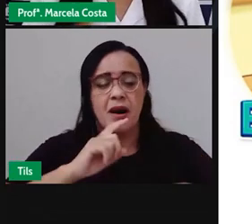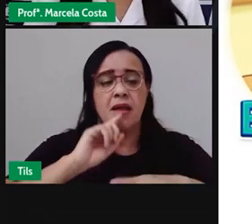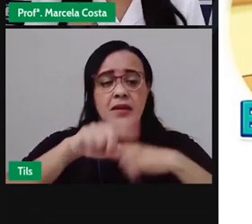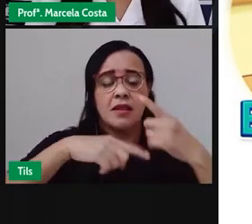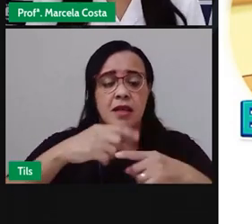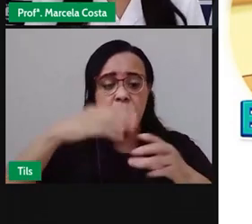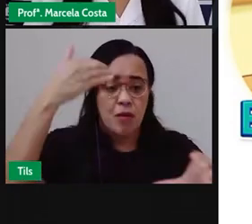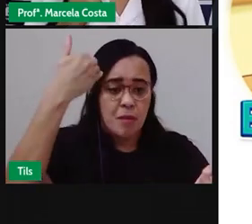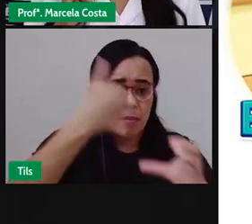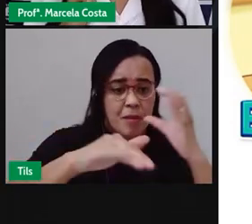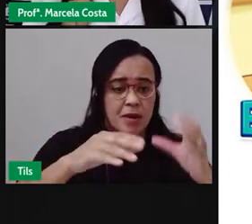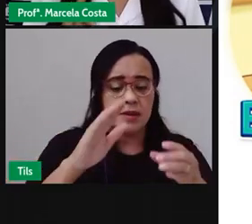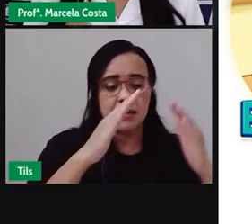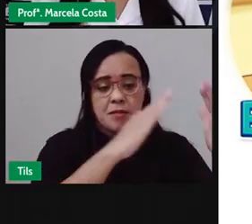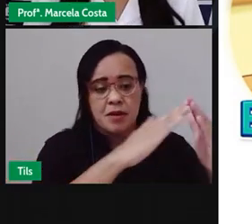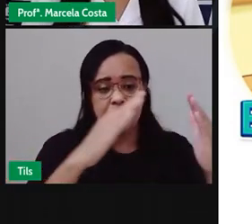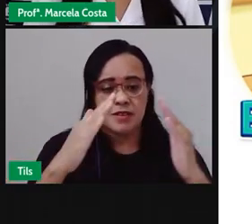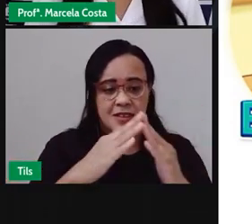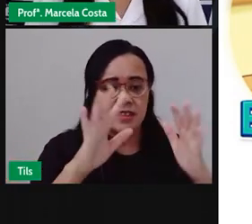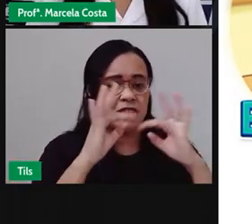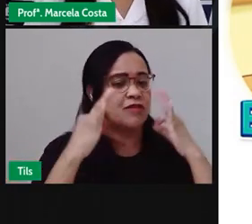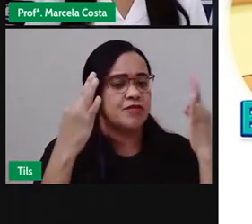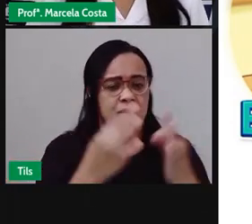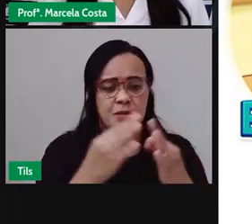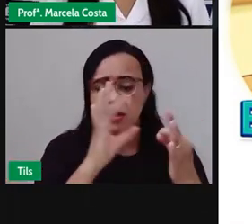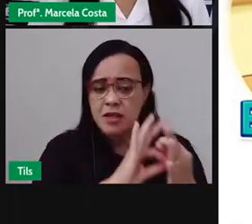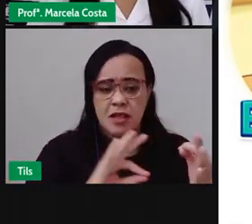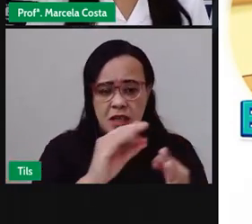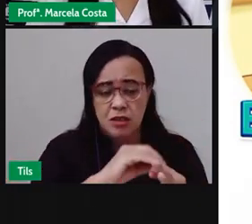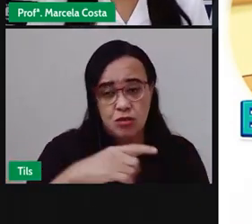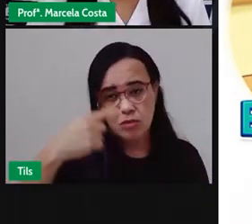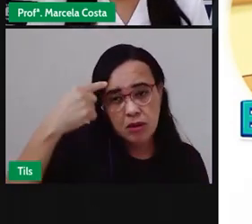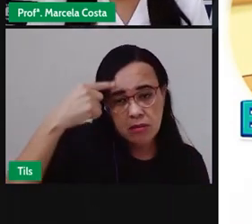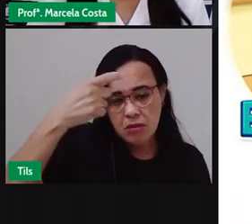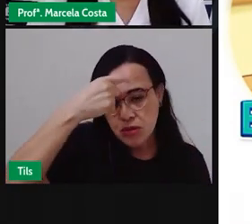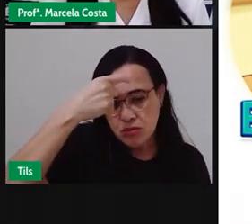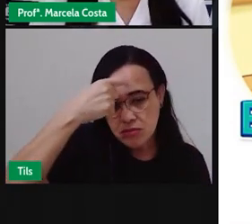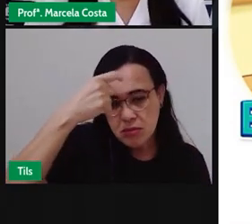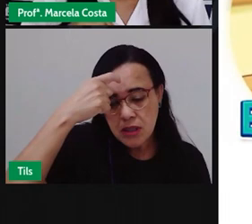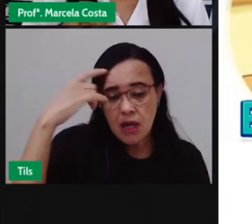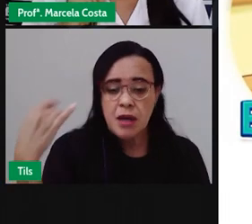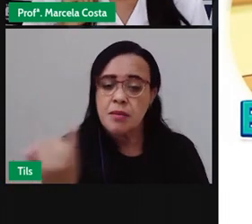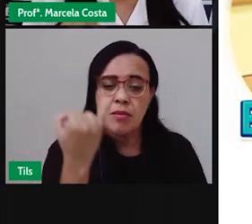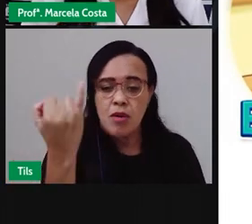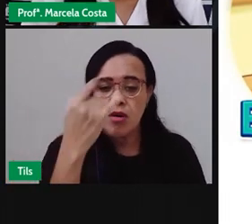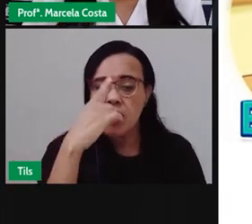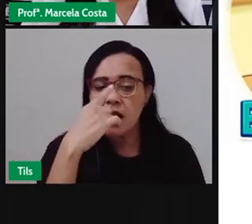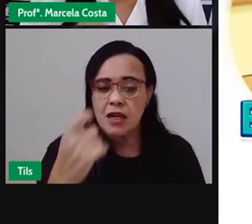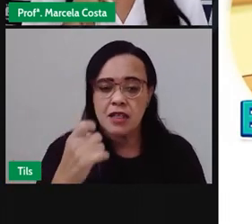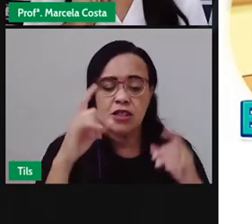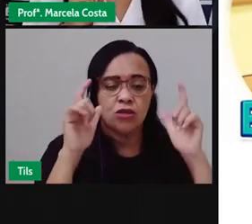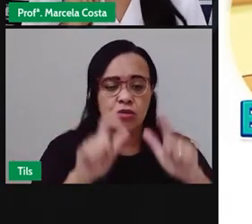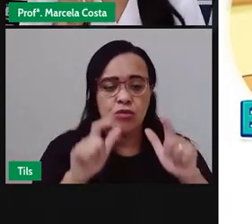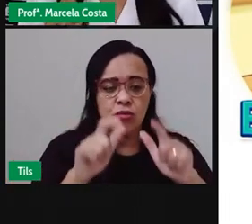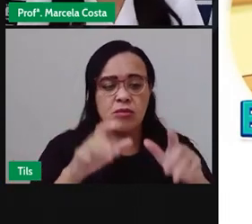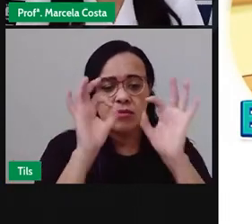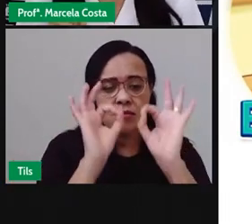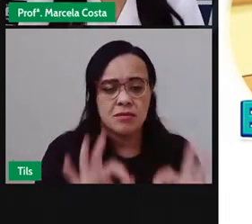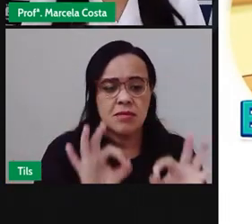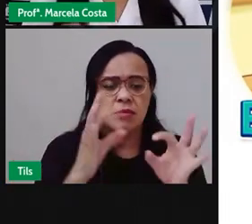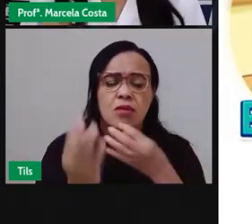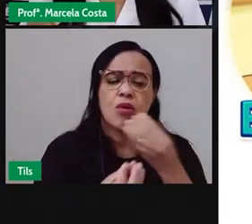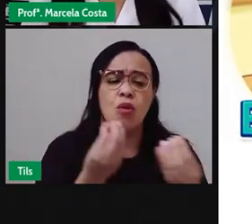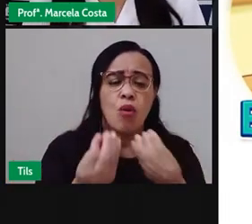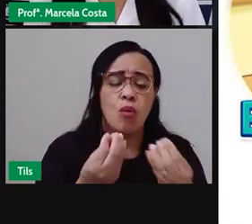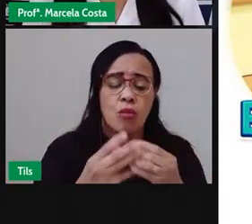fiquem conscientes da importância do descarte correto do lixo chame atenção pro dia